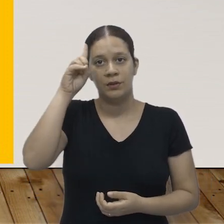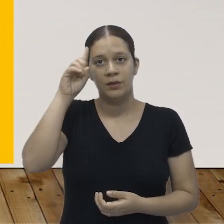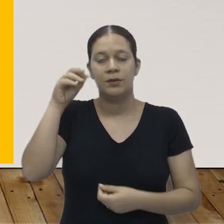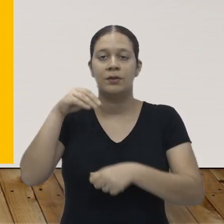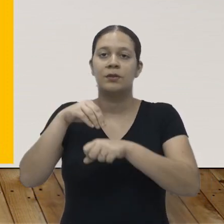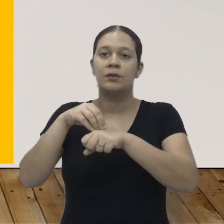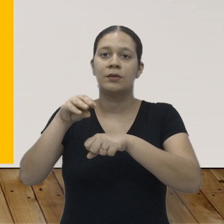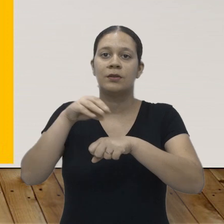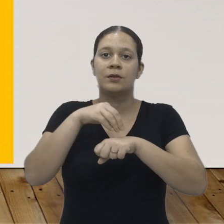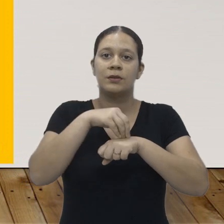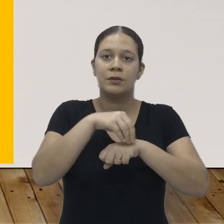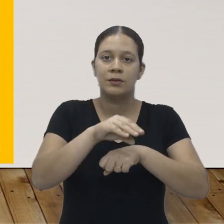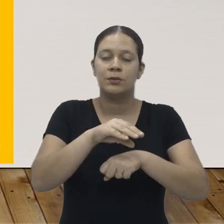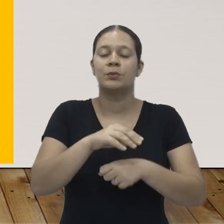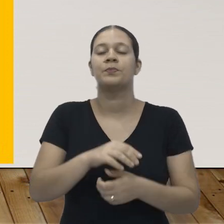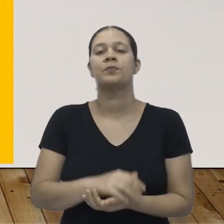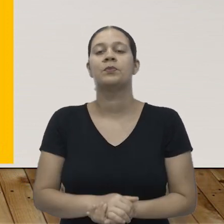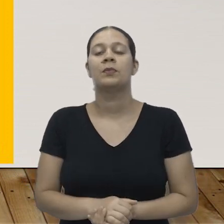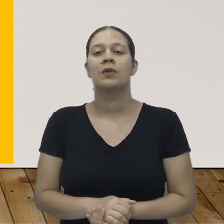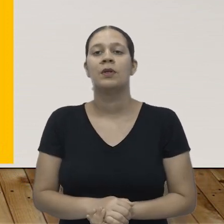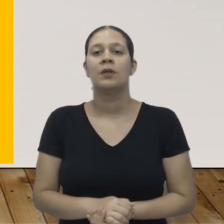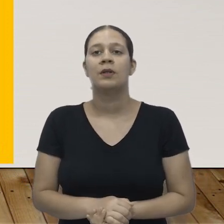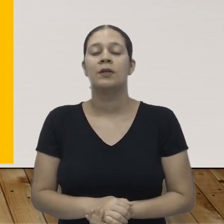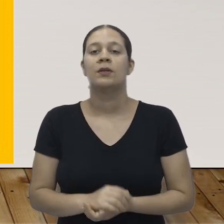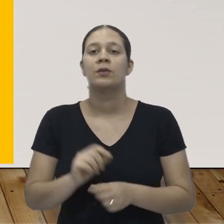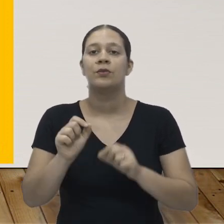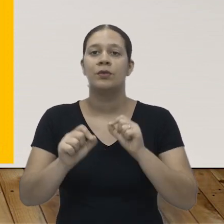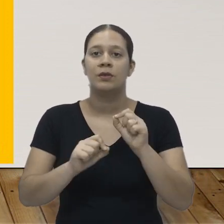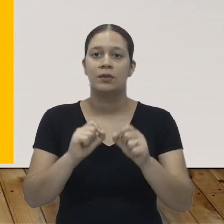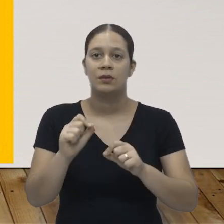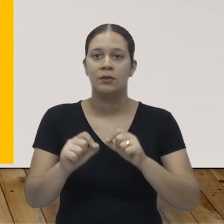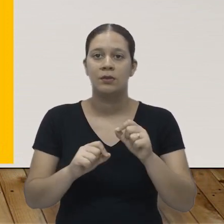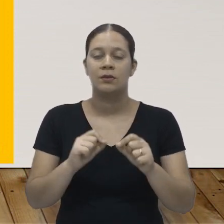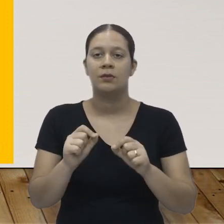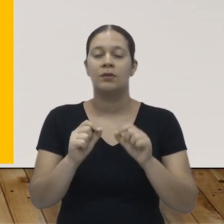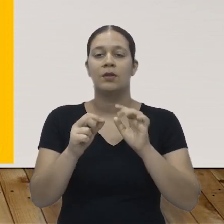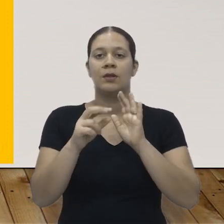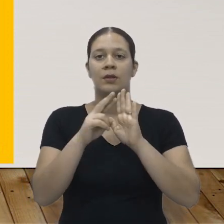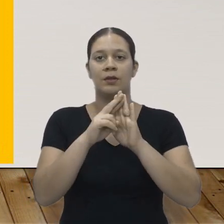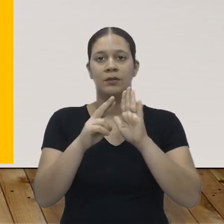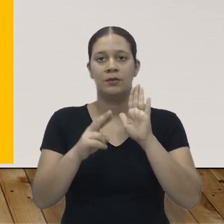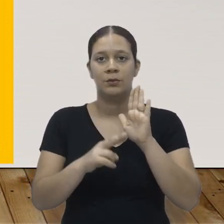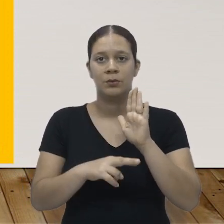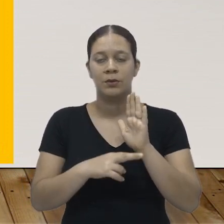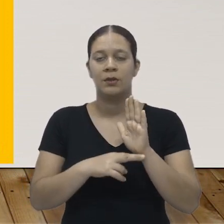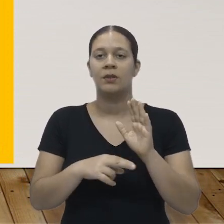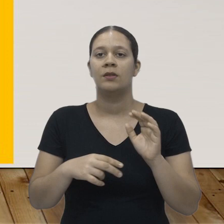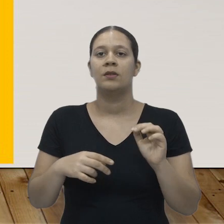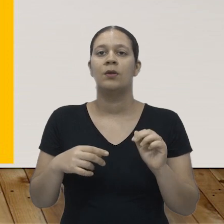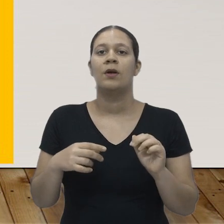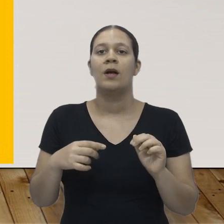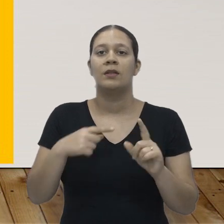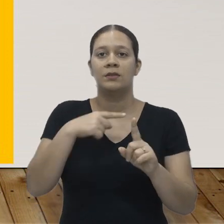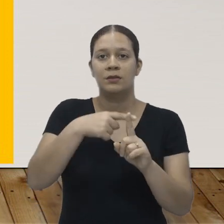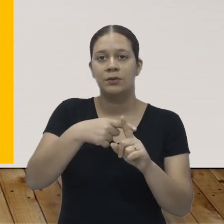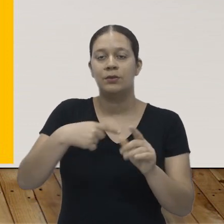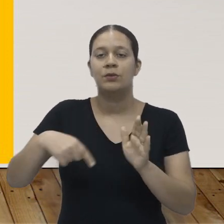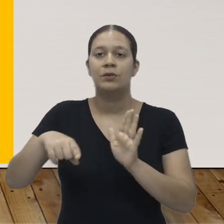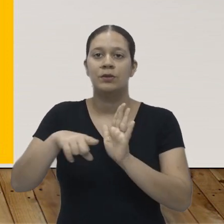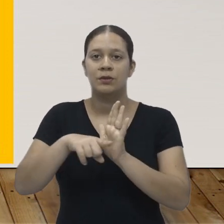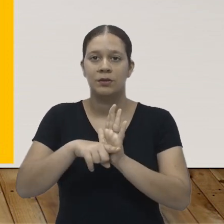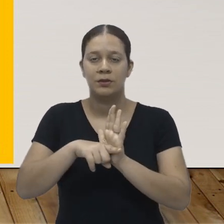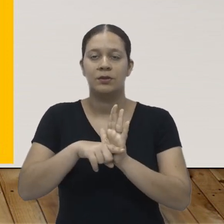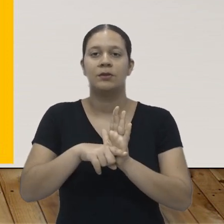dia. E aqui tem uma dica para você ficar sabido, que são as regras para fazer adição e